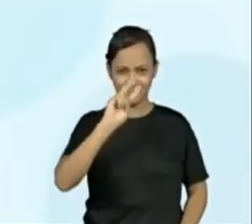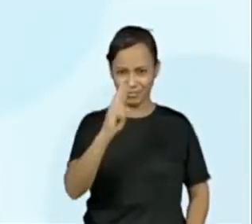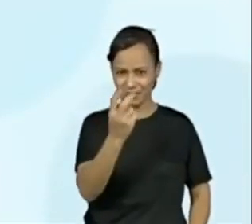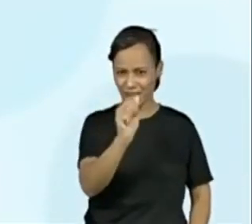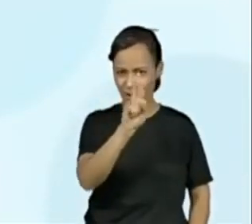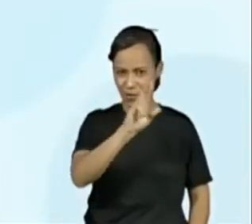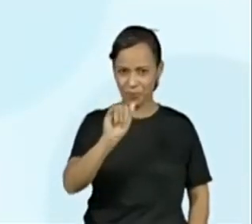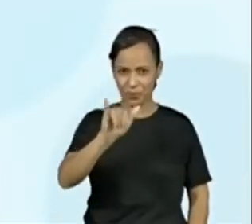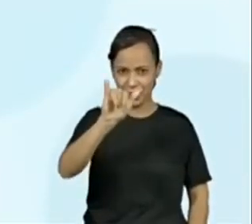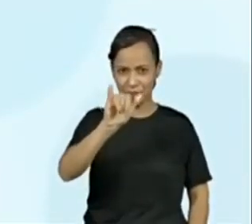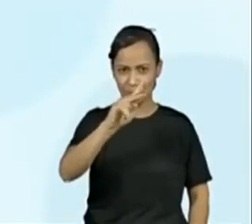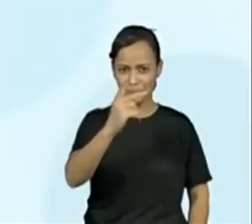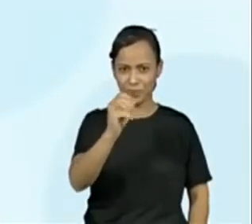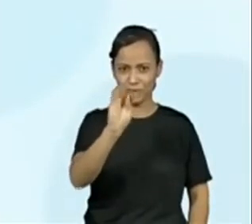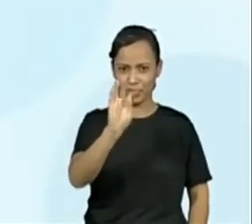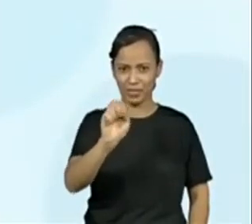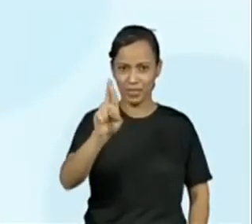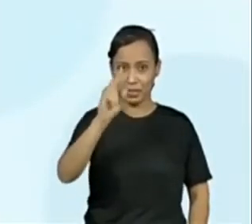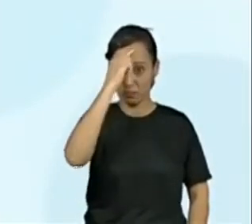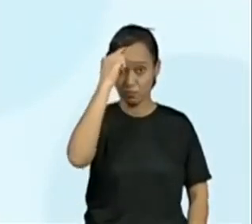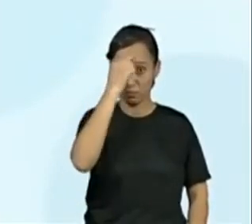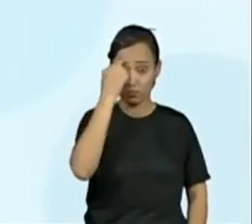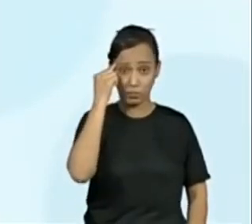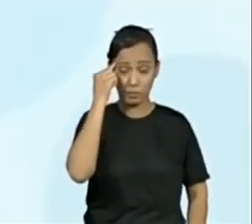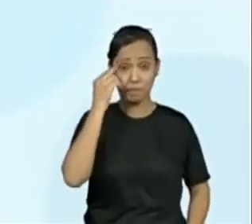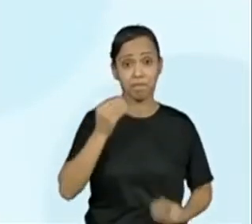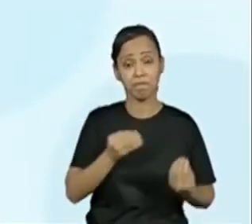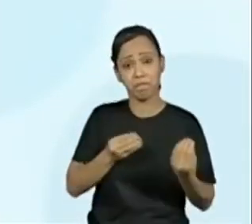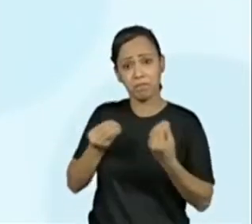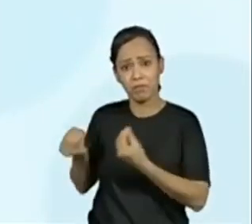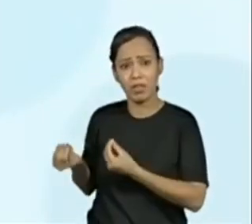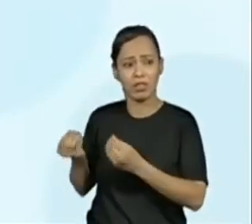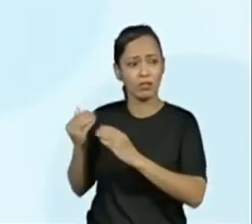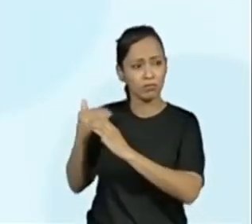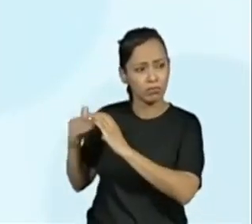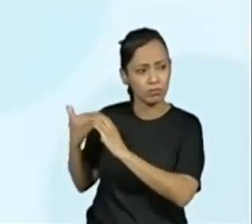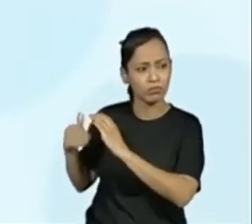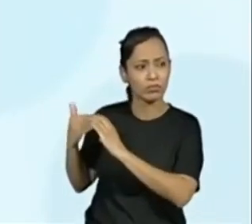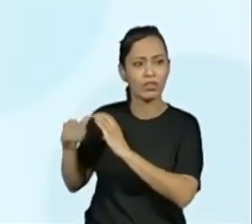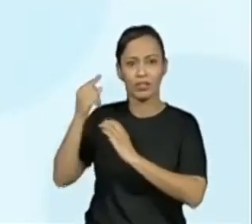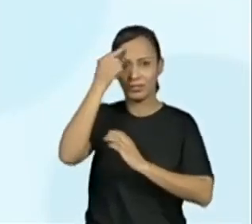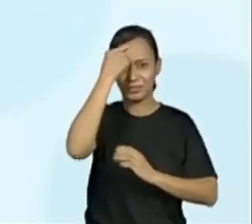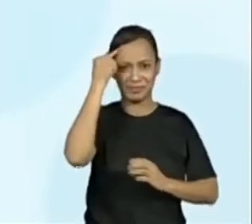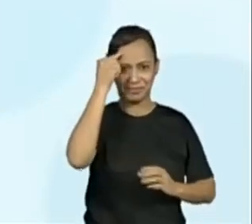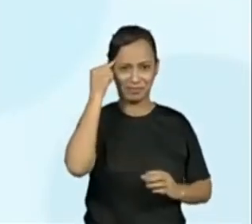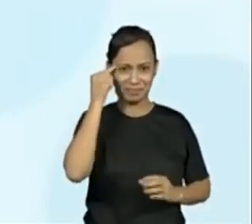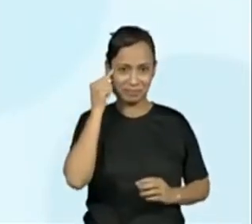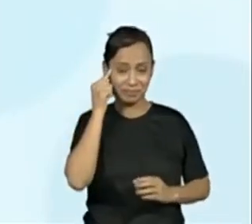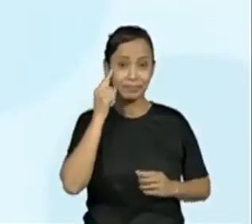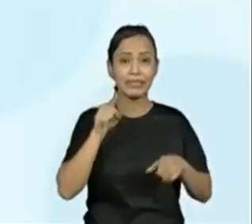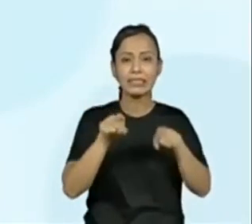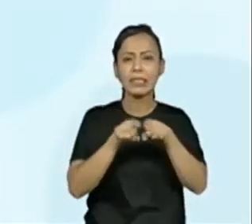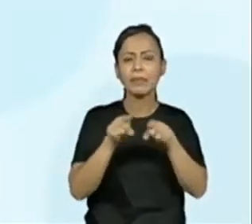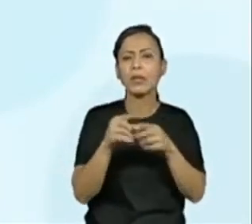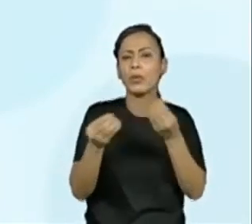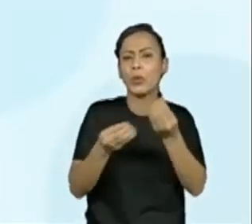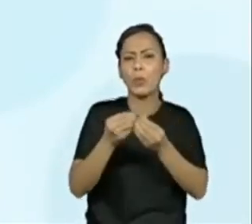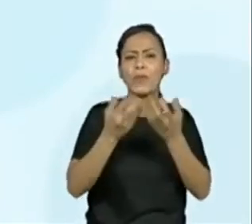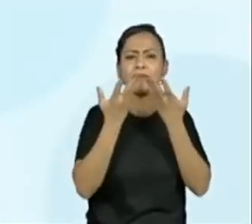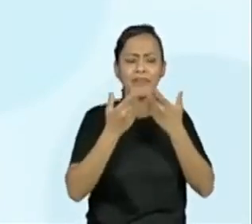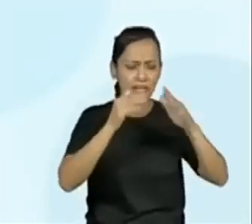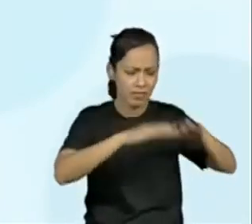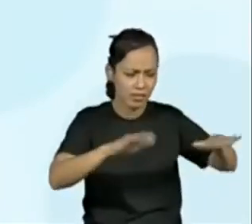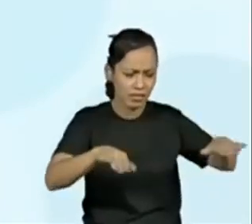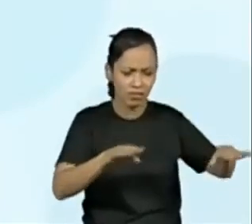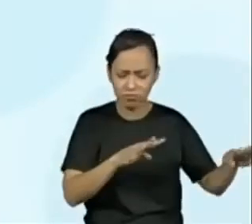equipe de reportagem. Os comentários dos internautas para Adriel são emocionantes. Que outras crianças tomem você